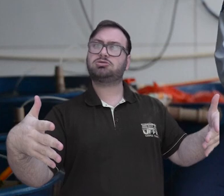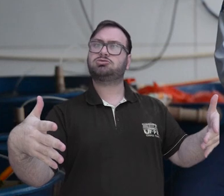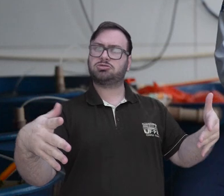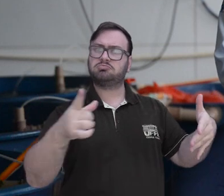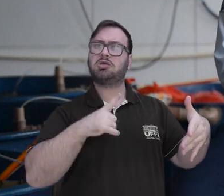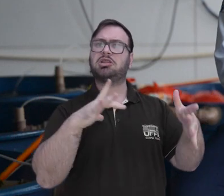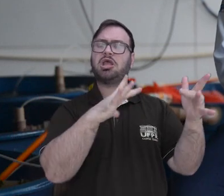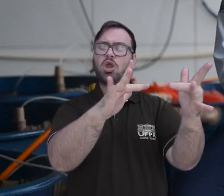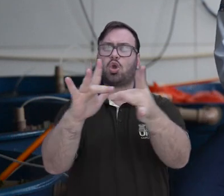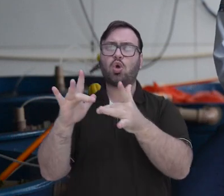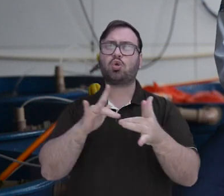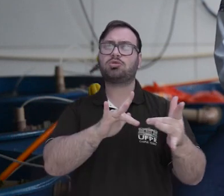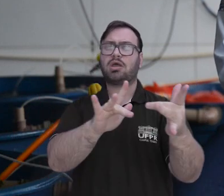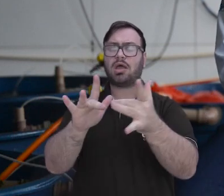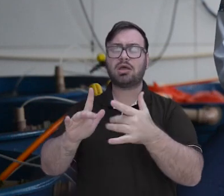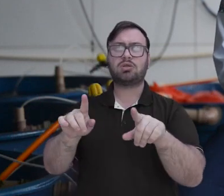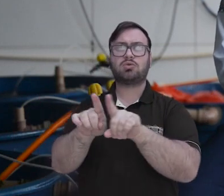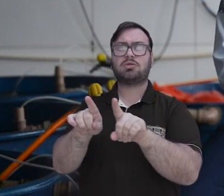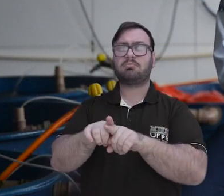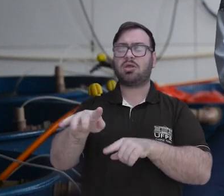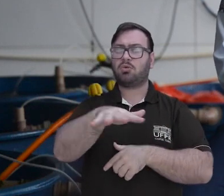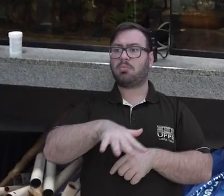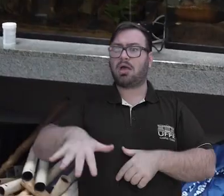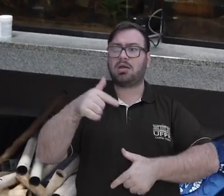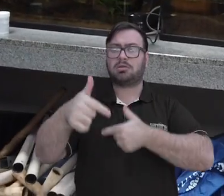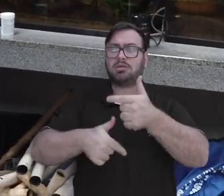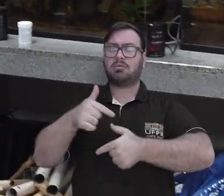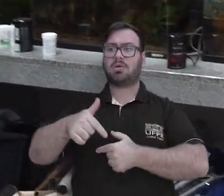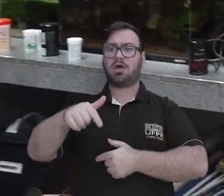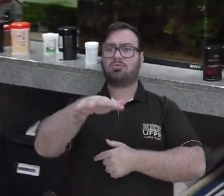o mercado da região.